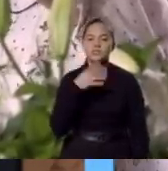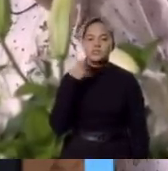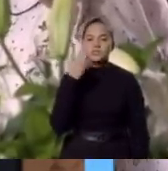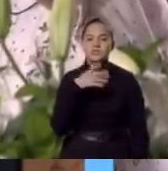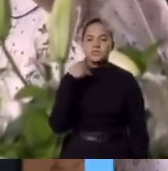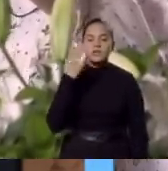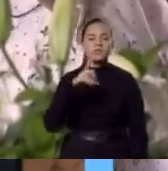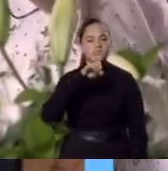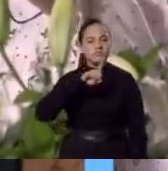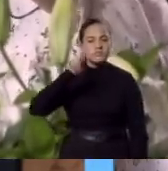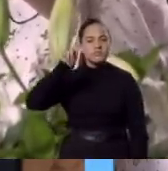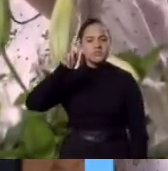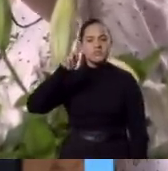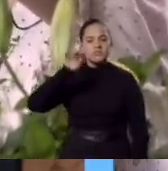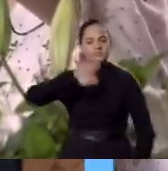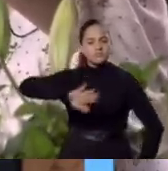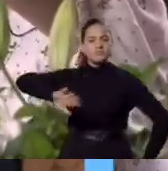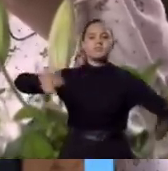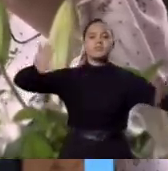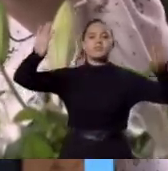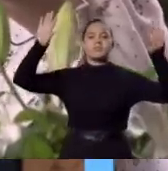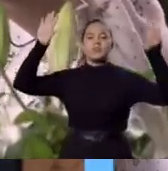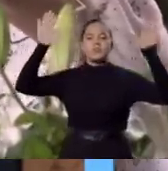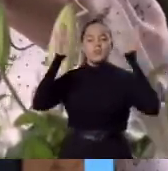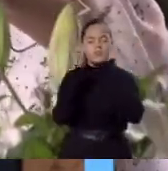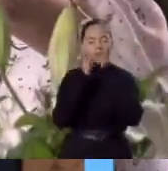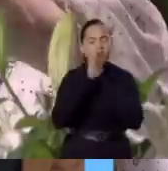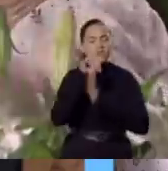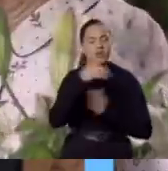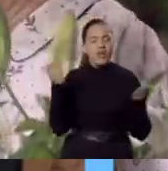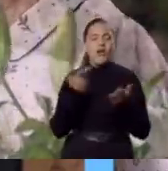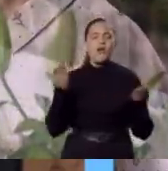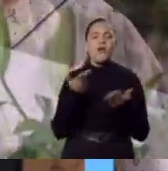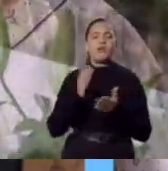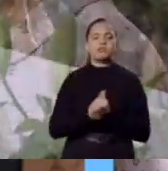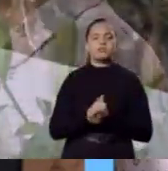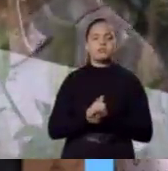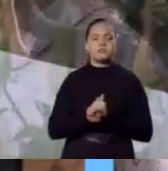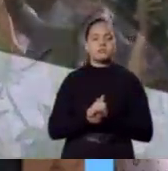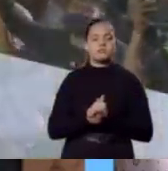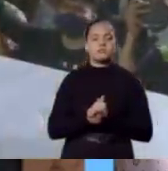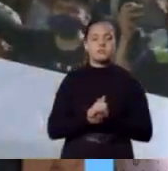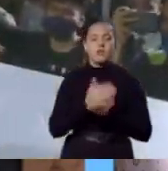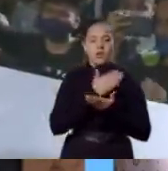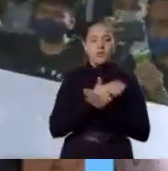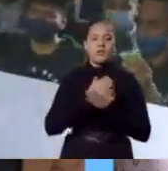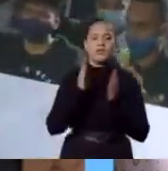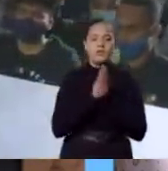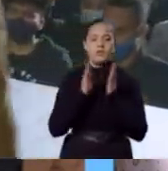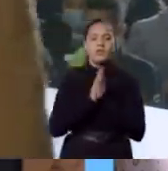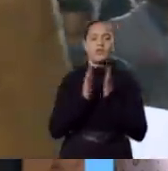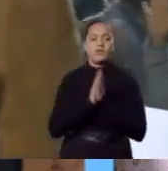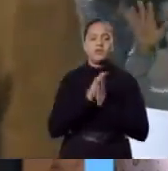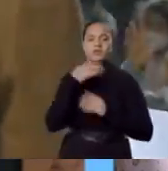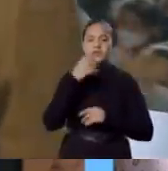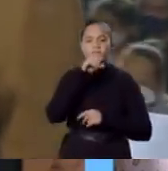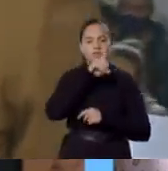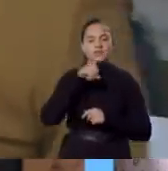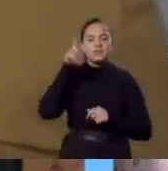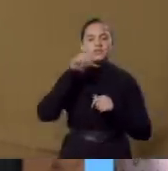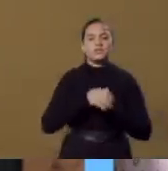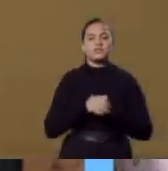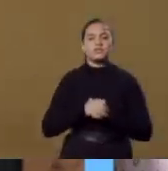Aleluia, levanta a tua mão, vou orar por ele agora Começa da glória